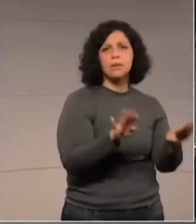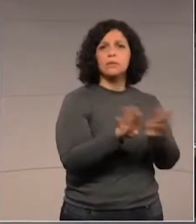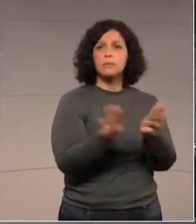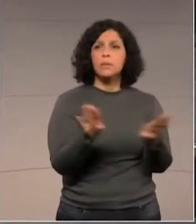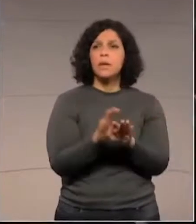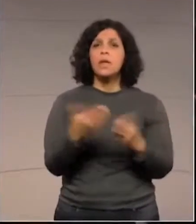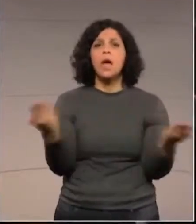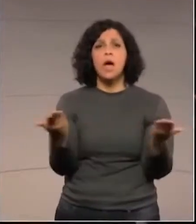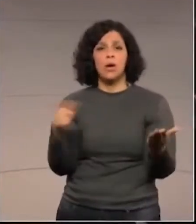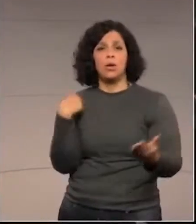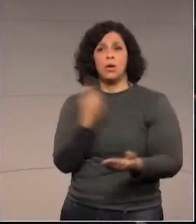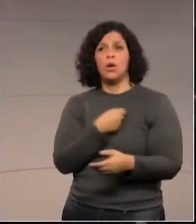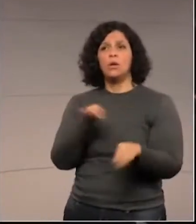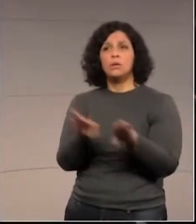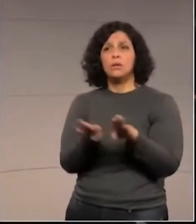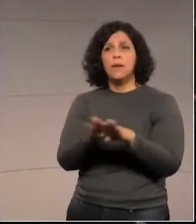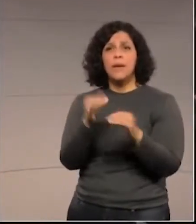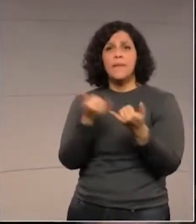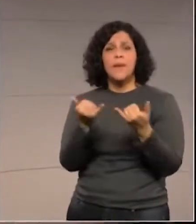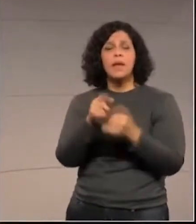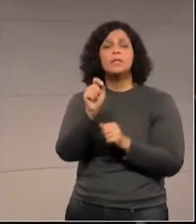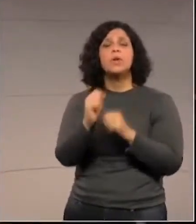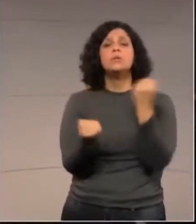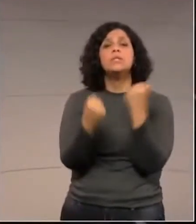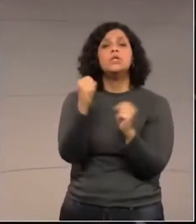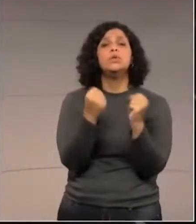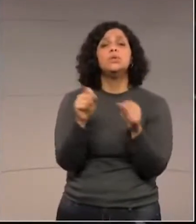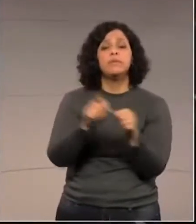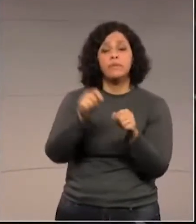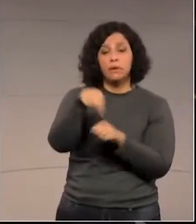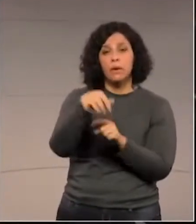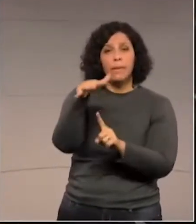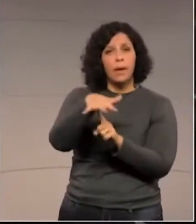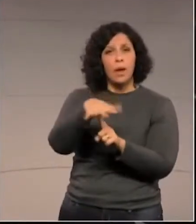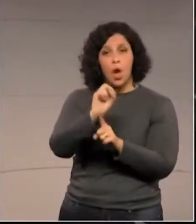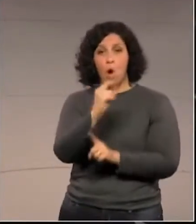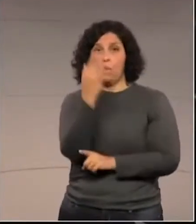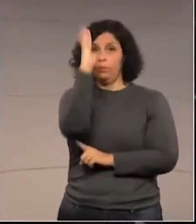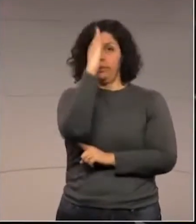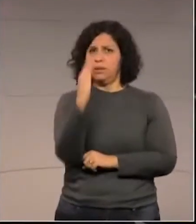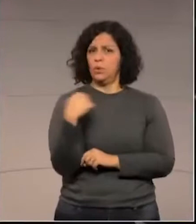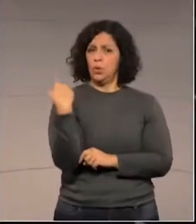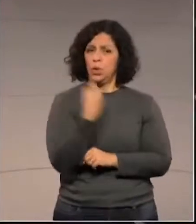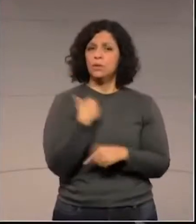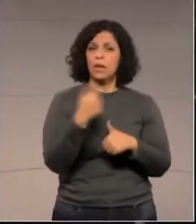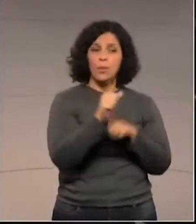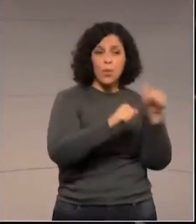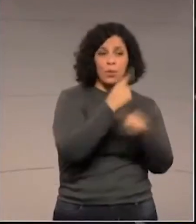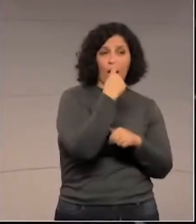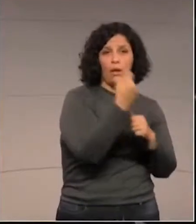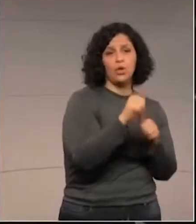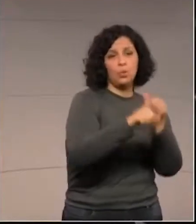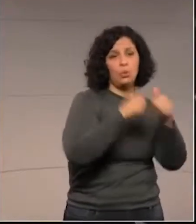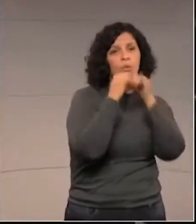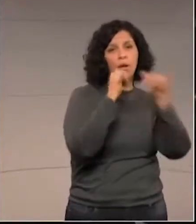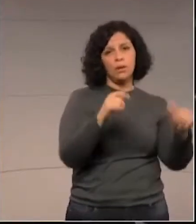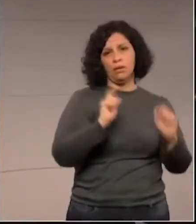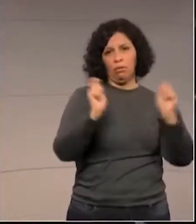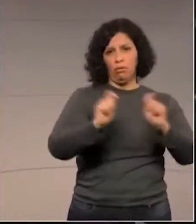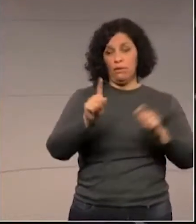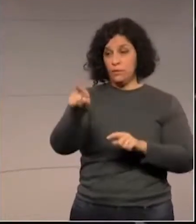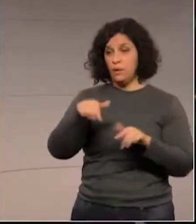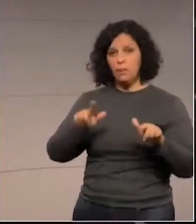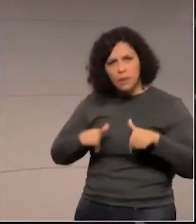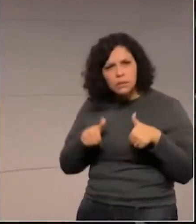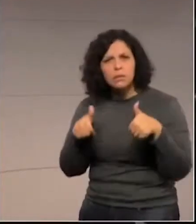E até quando vai instalar essas usinas no estado do Paraná ou no Brasil? Que nós queremos transformar isso aí em energia. O senhor, é um grande